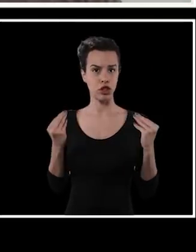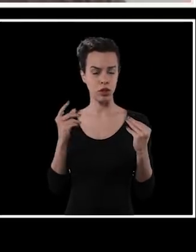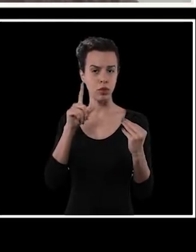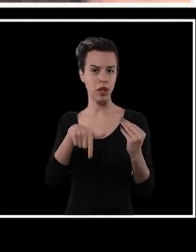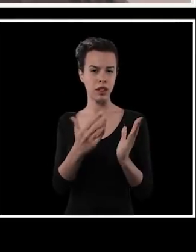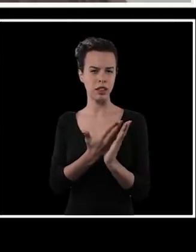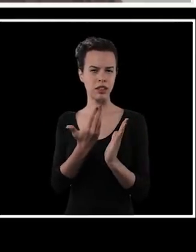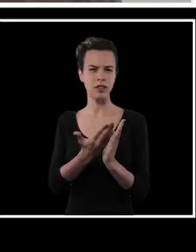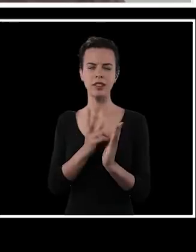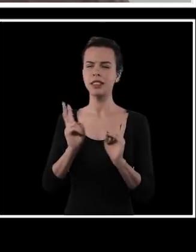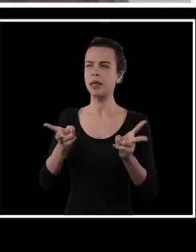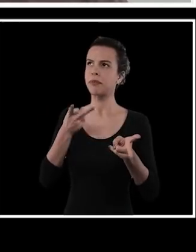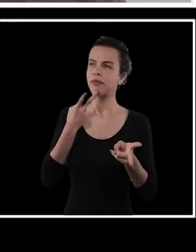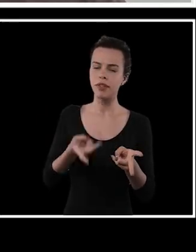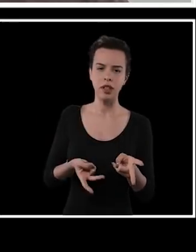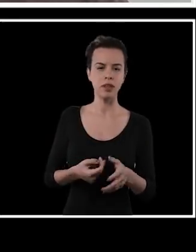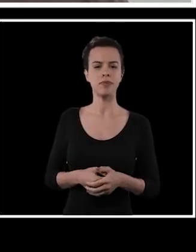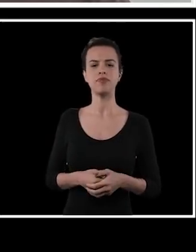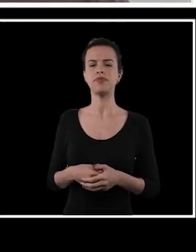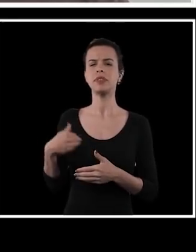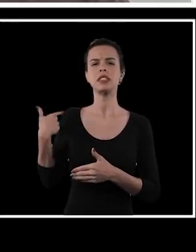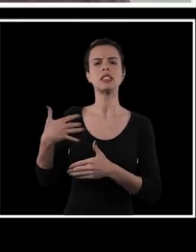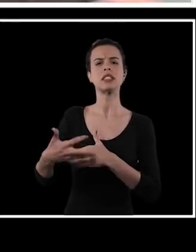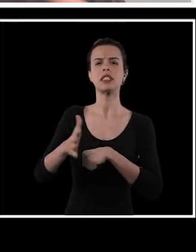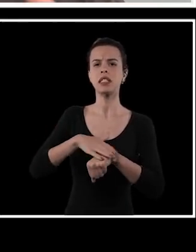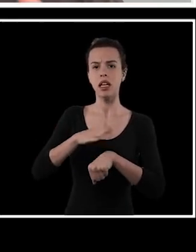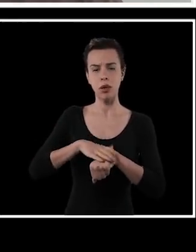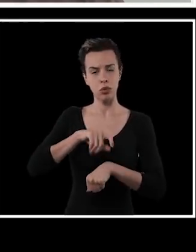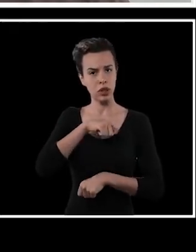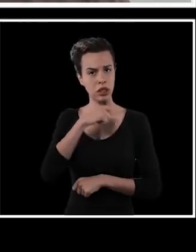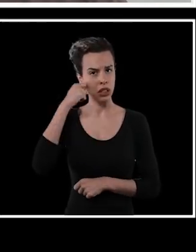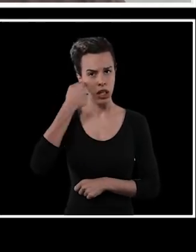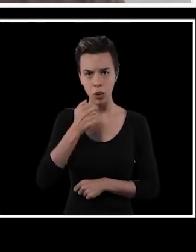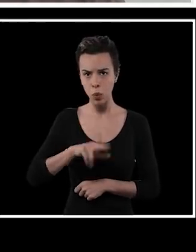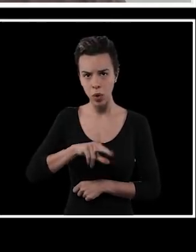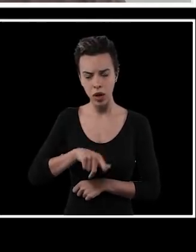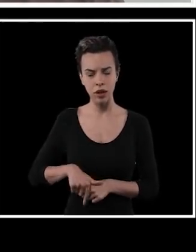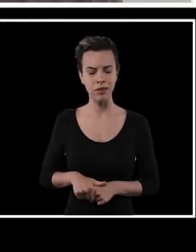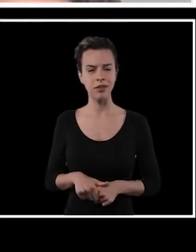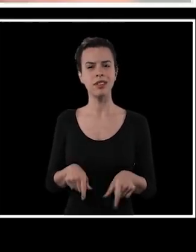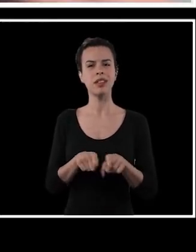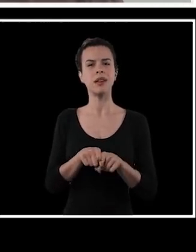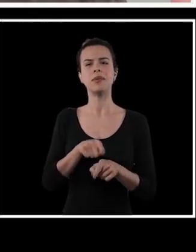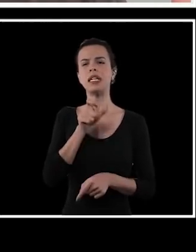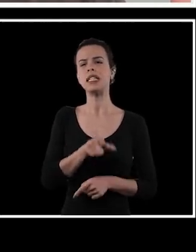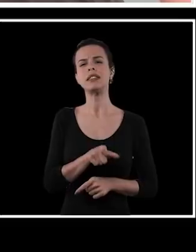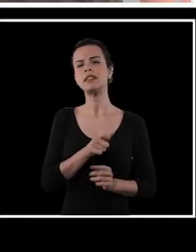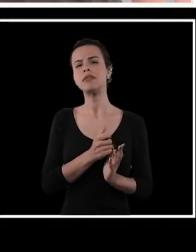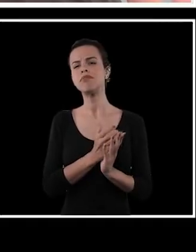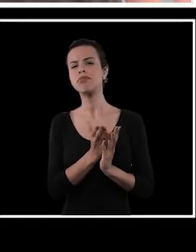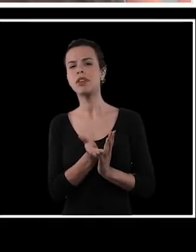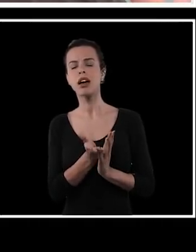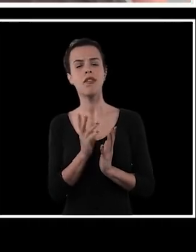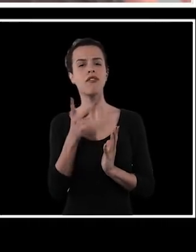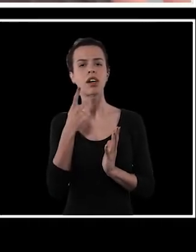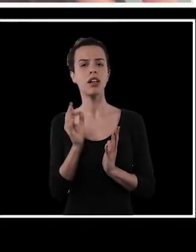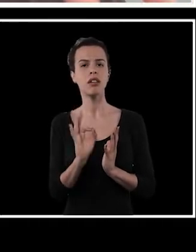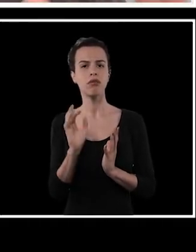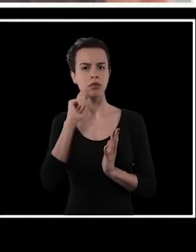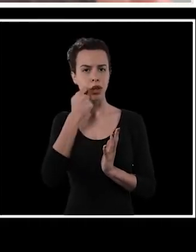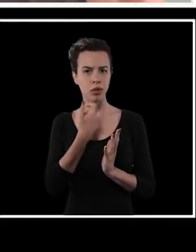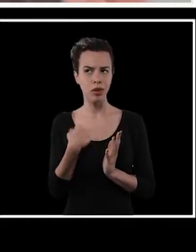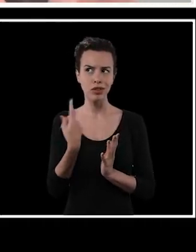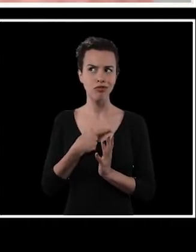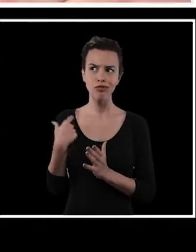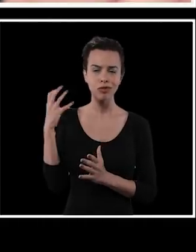Machado de Assis, que é um exemplo que o pessoal sempre traz à tona, por muito tempo não foi retratado como autor negro, né, esse aspecto dele não é tratado, o que,